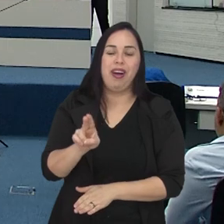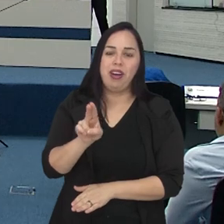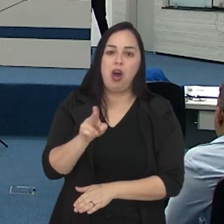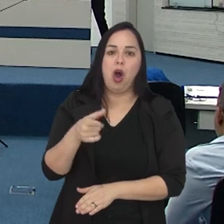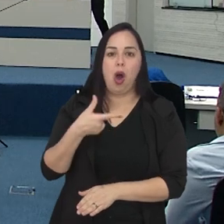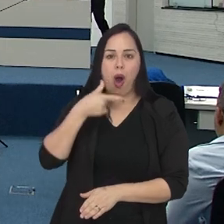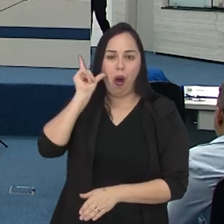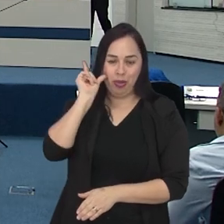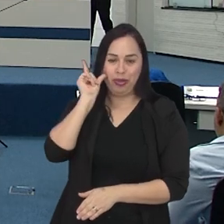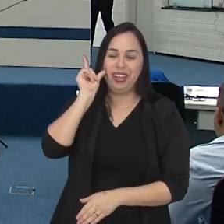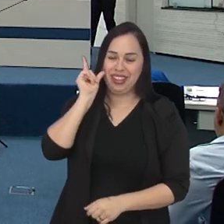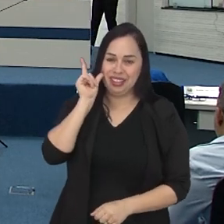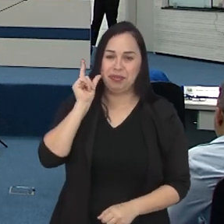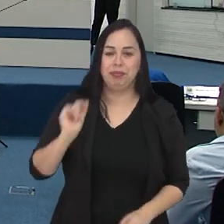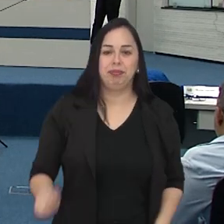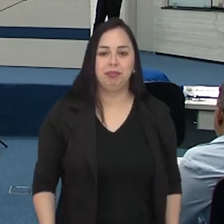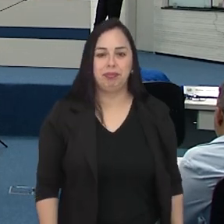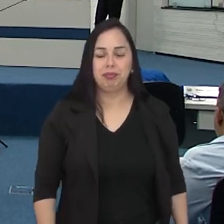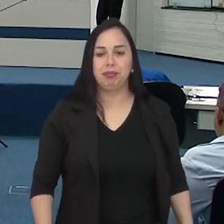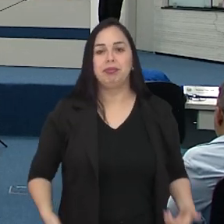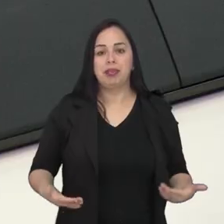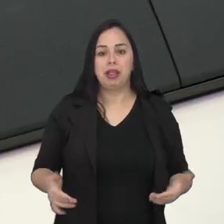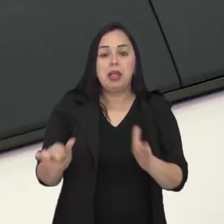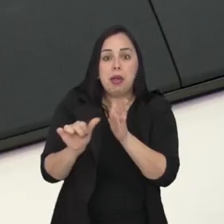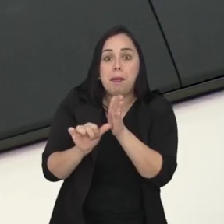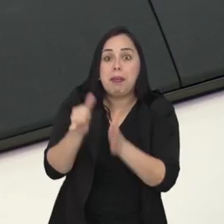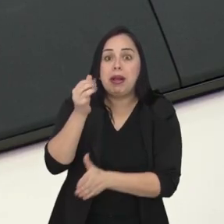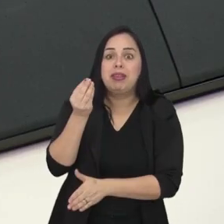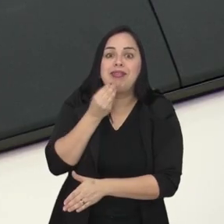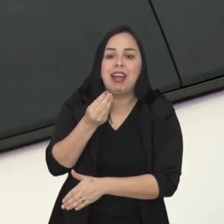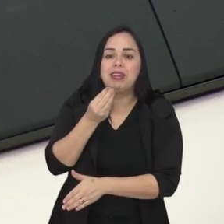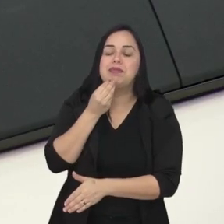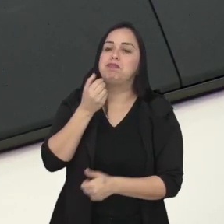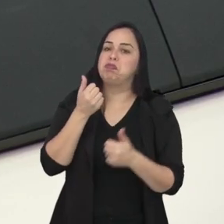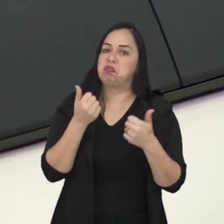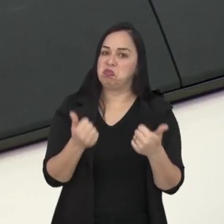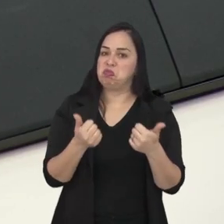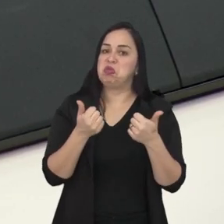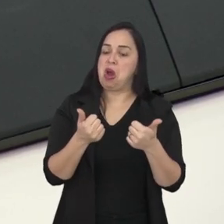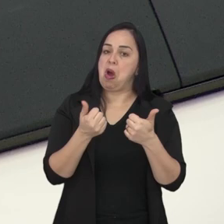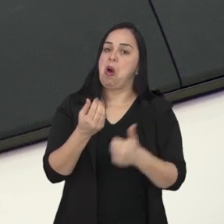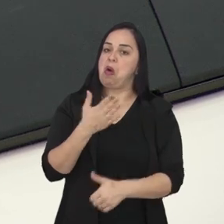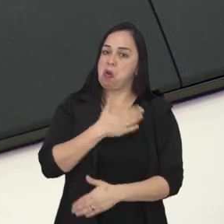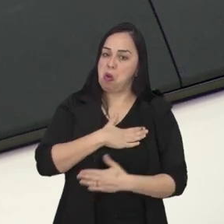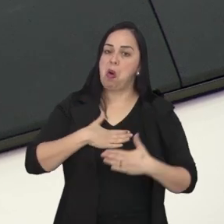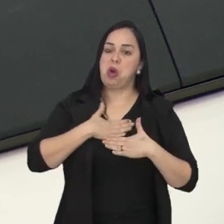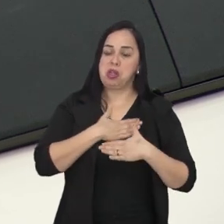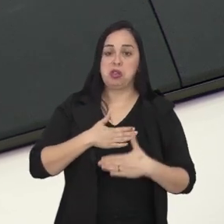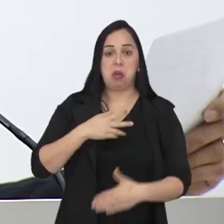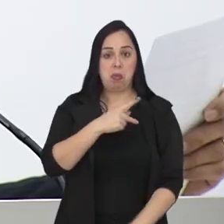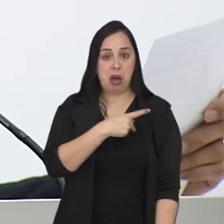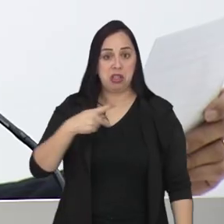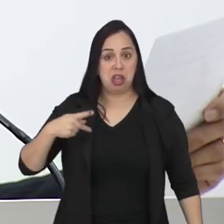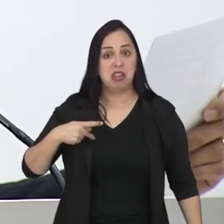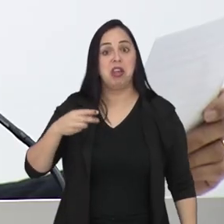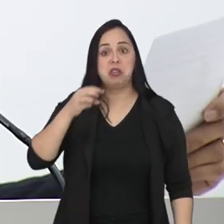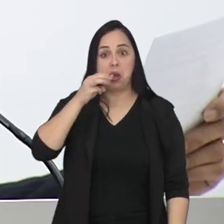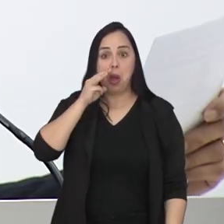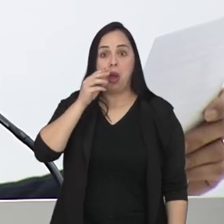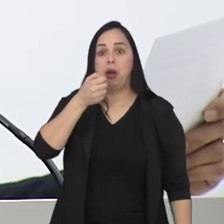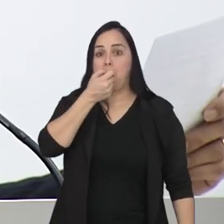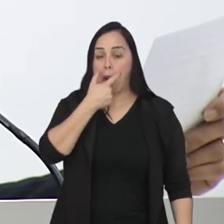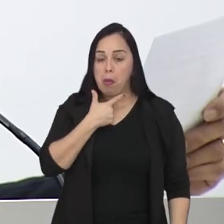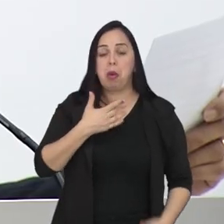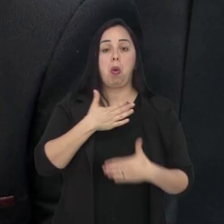parlamentares na sessão da última terça. E o primeiro teste foi considerado como positivo pelo presidente